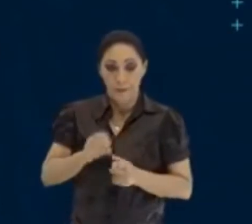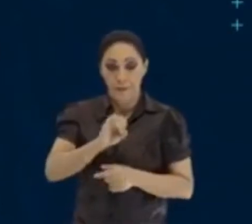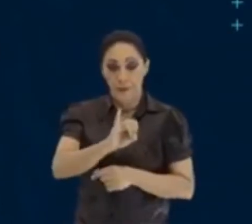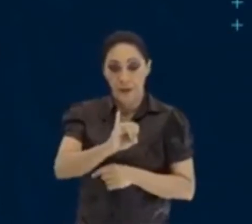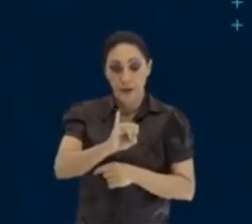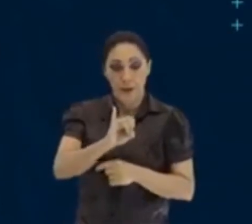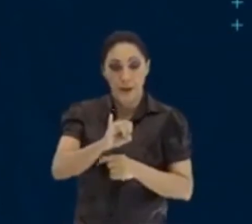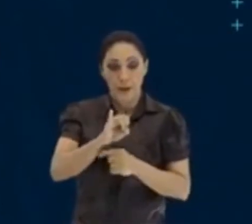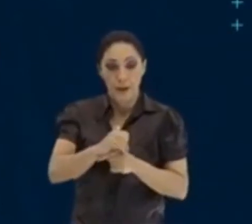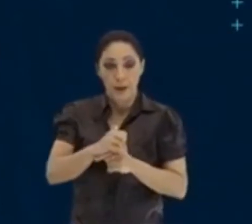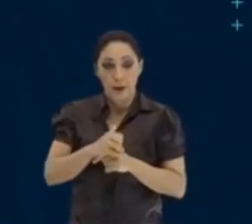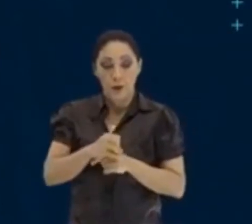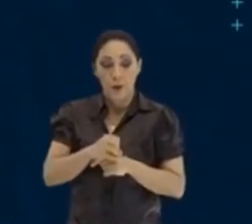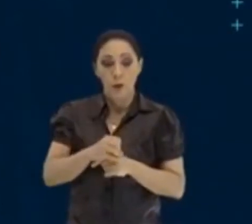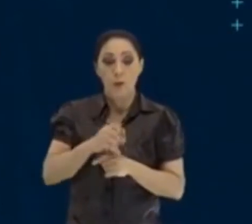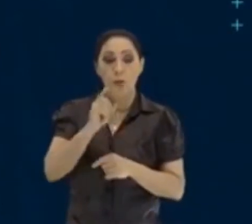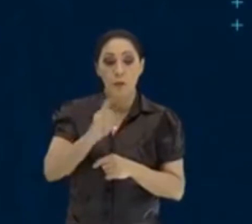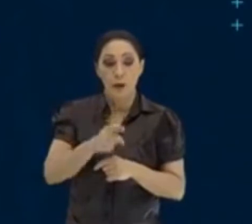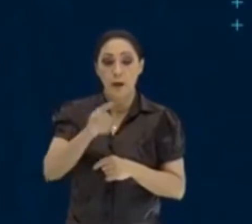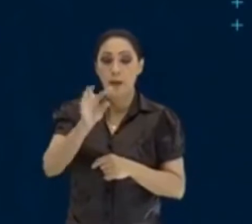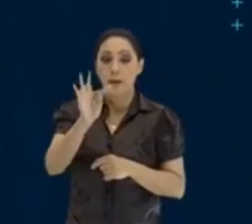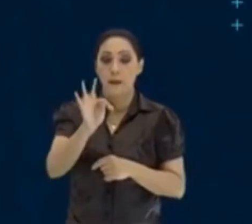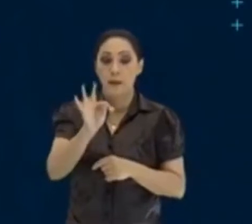como a taxa, tá?